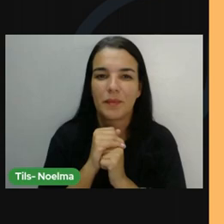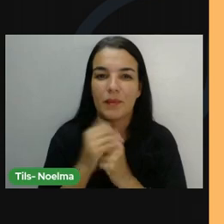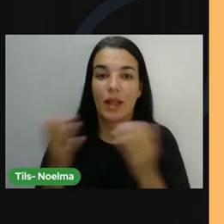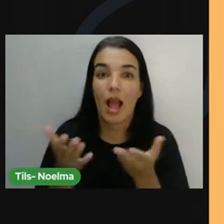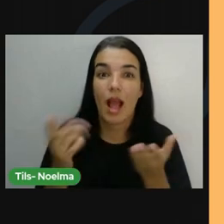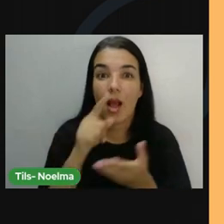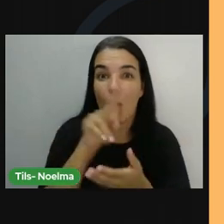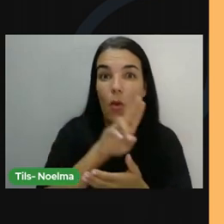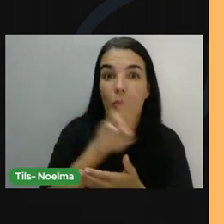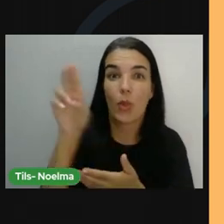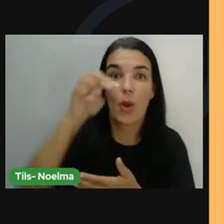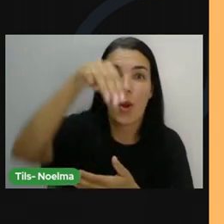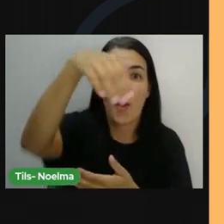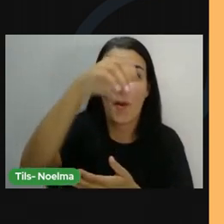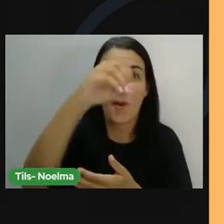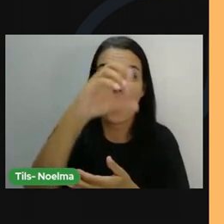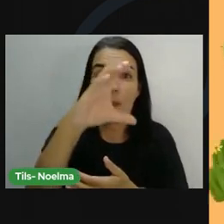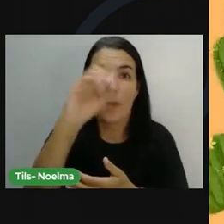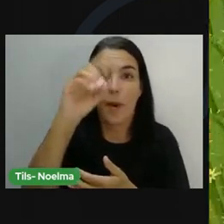5. Mocó